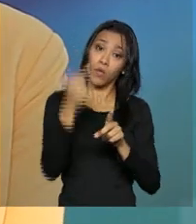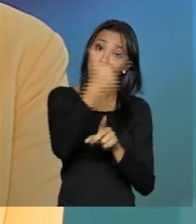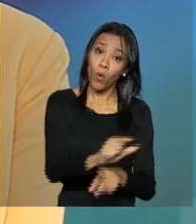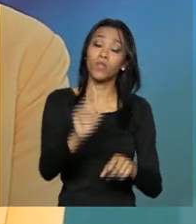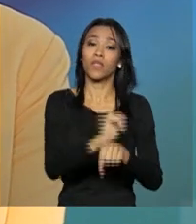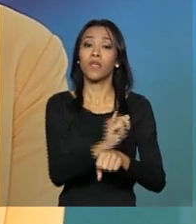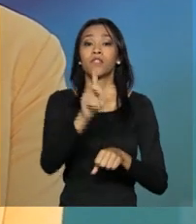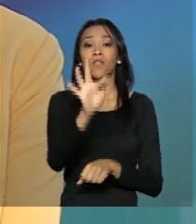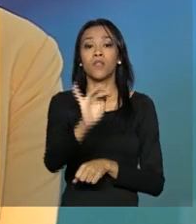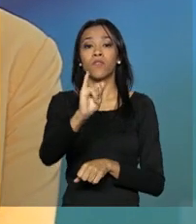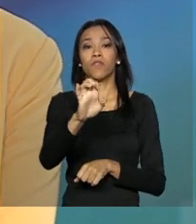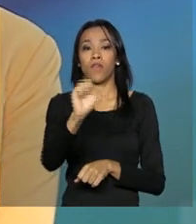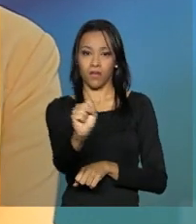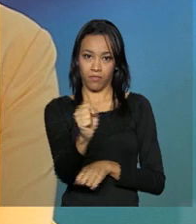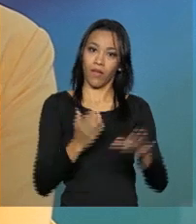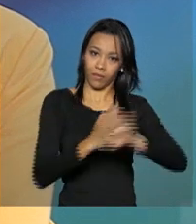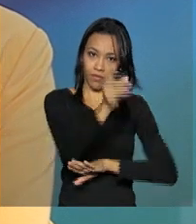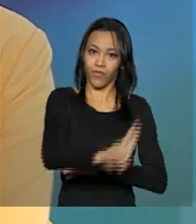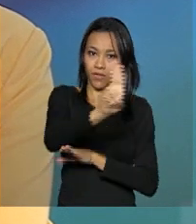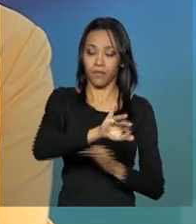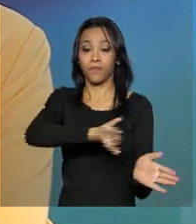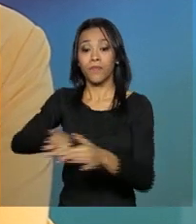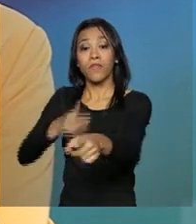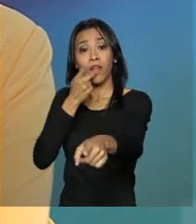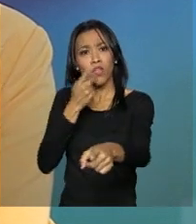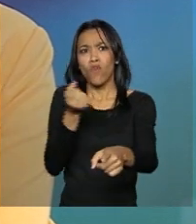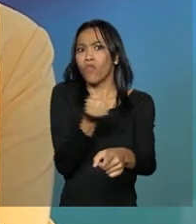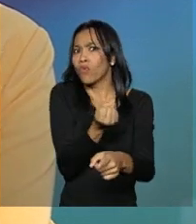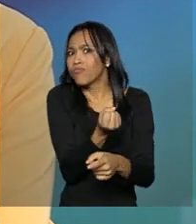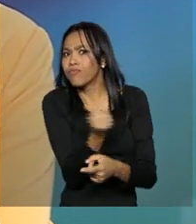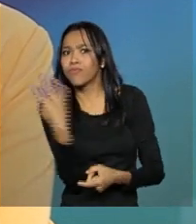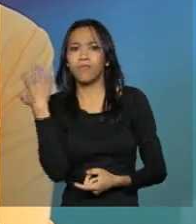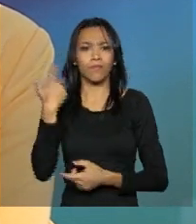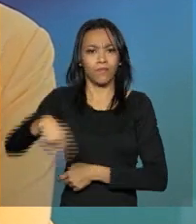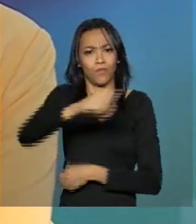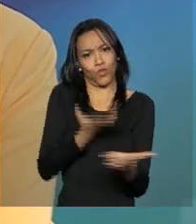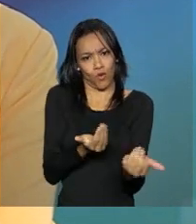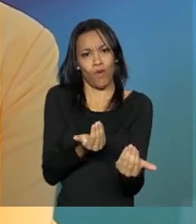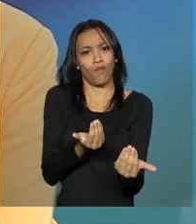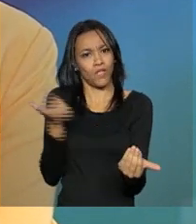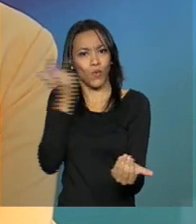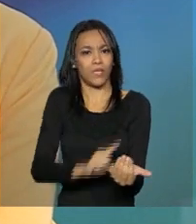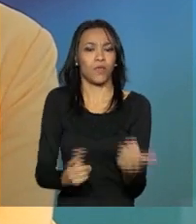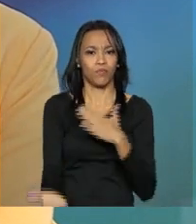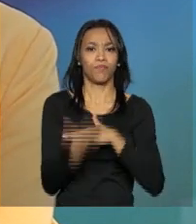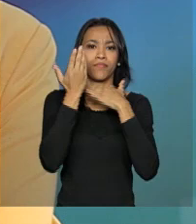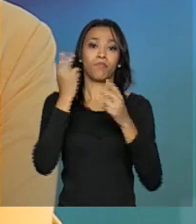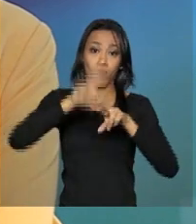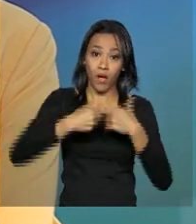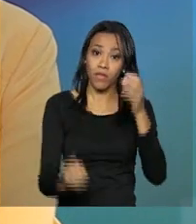Foram 1 milhão e 750 mil jovens beneficiados desde a criação do ProUni.